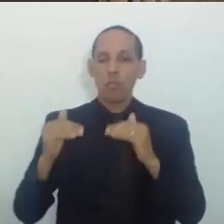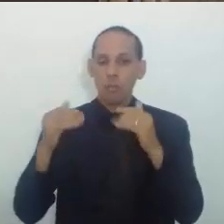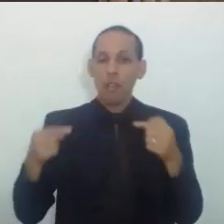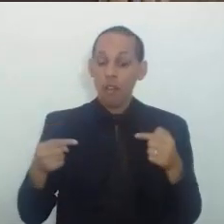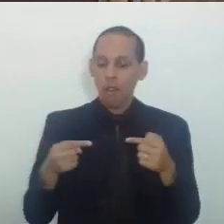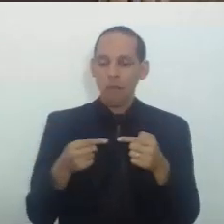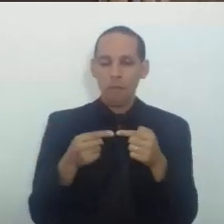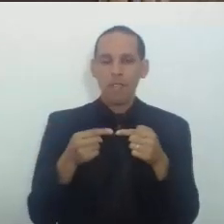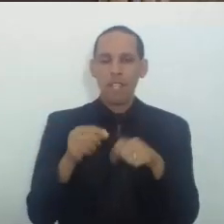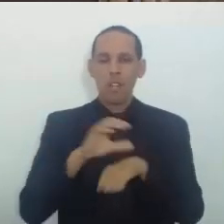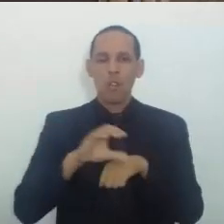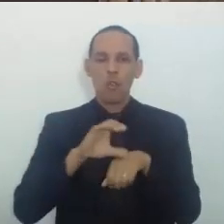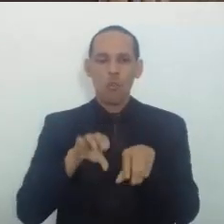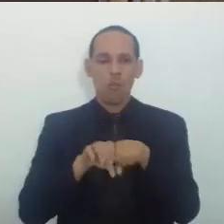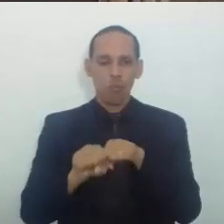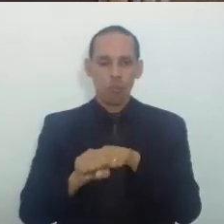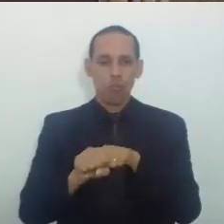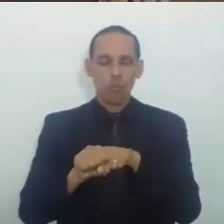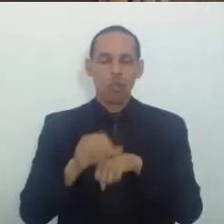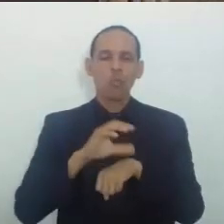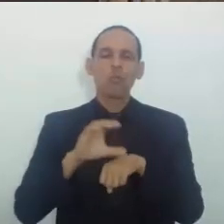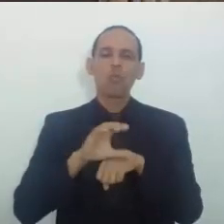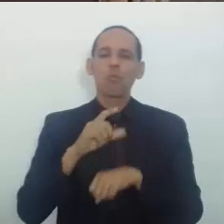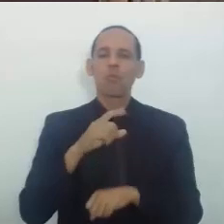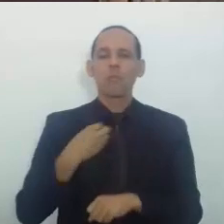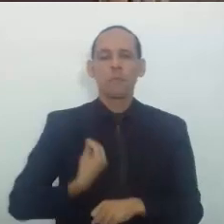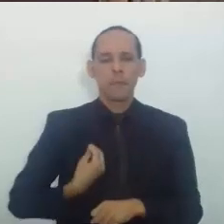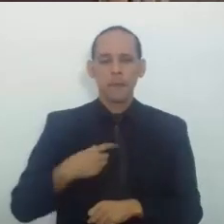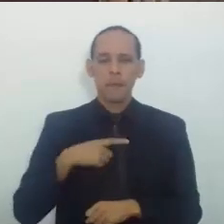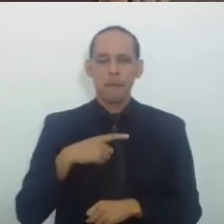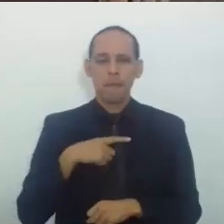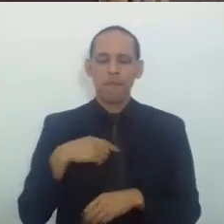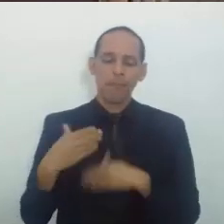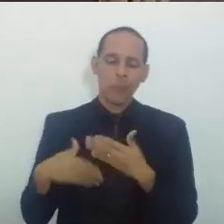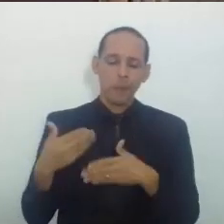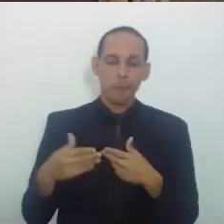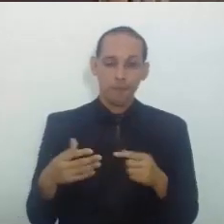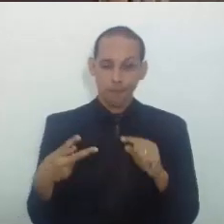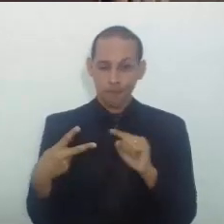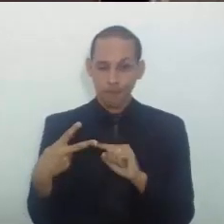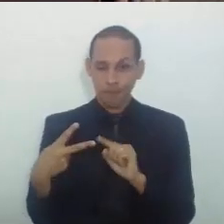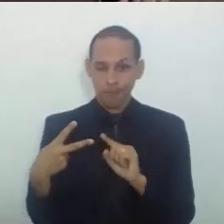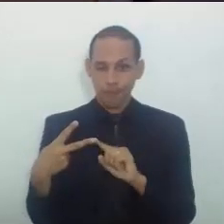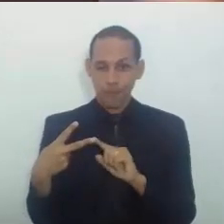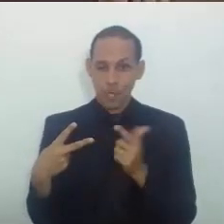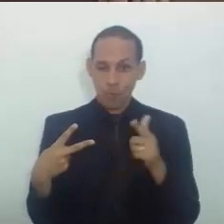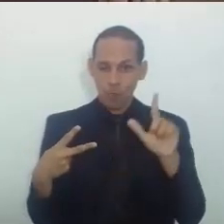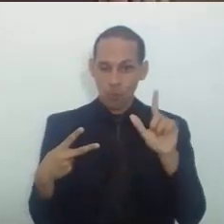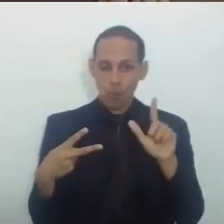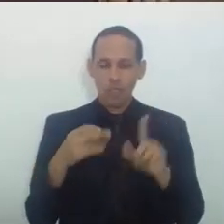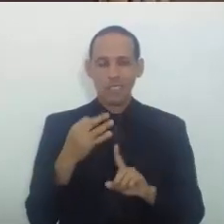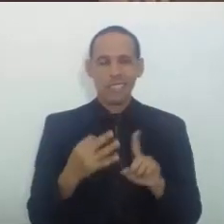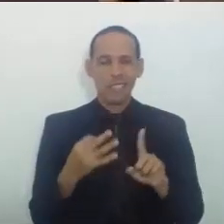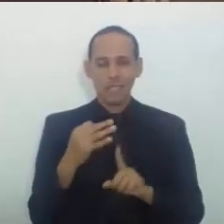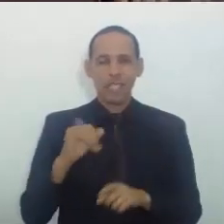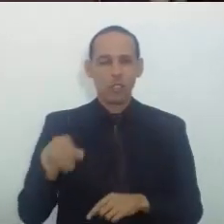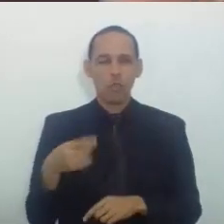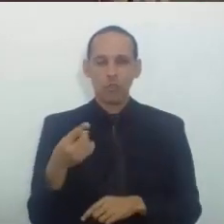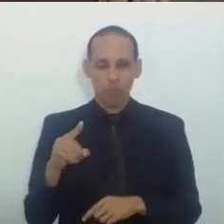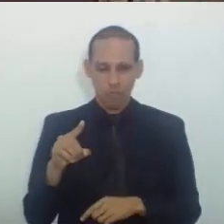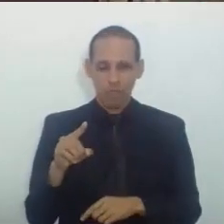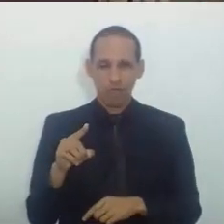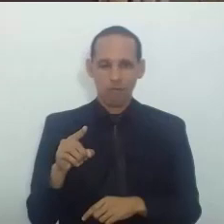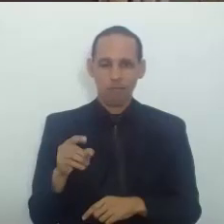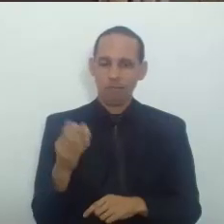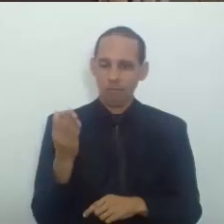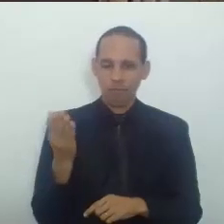Os cursos Existentes Tá Há um outro Aspecto Do esmagador João Que vossa excelência No que Vossa